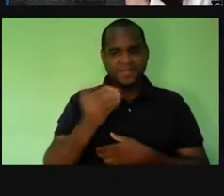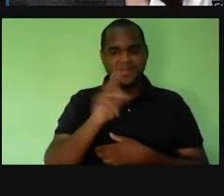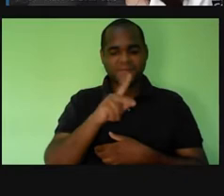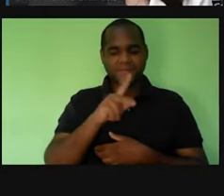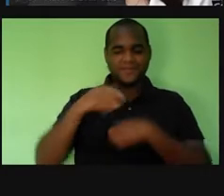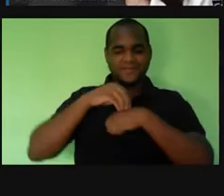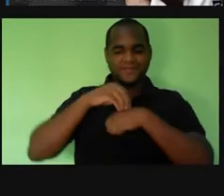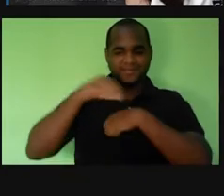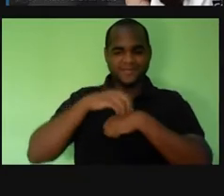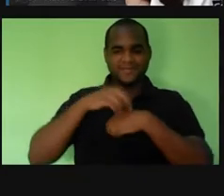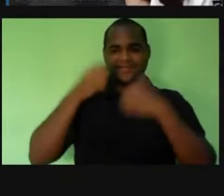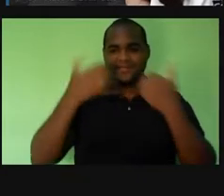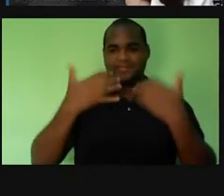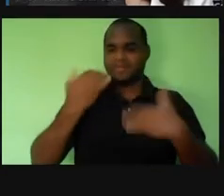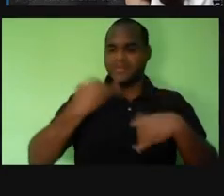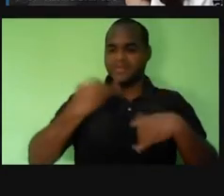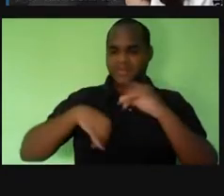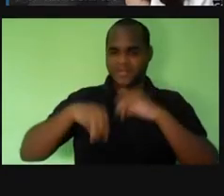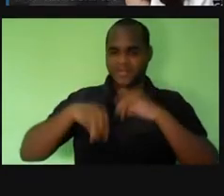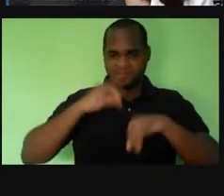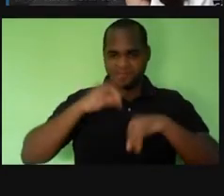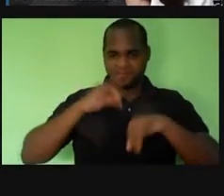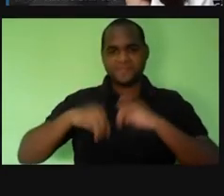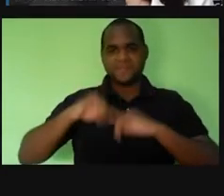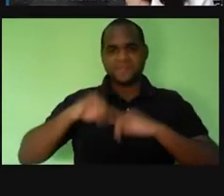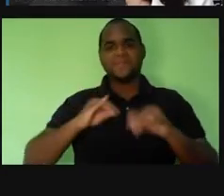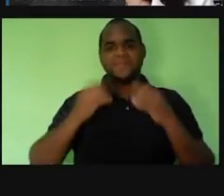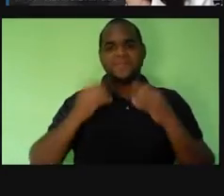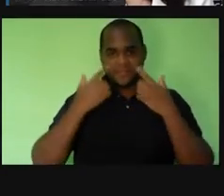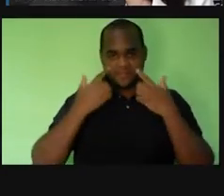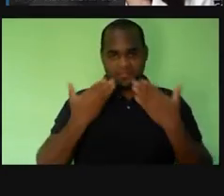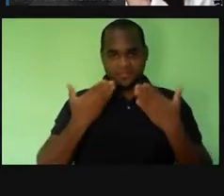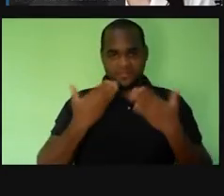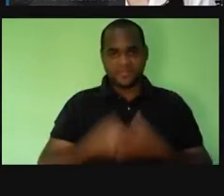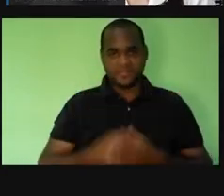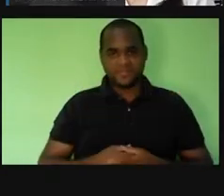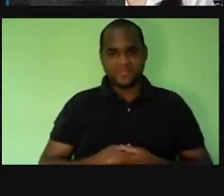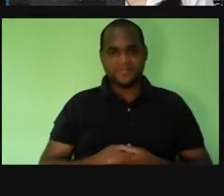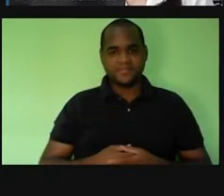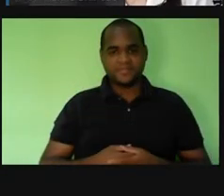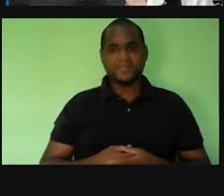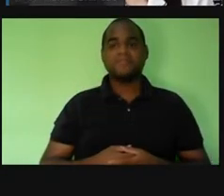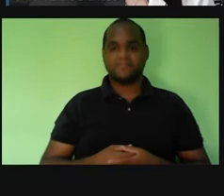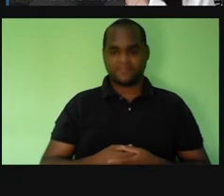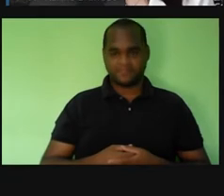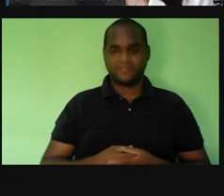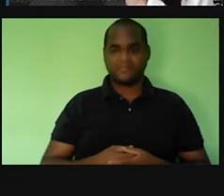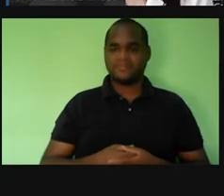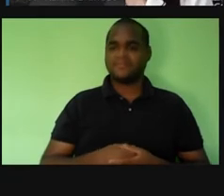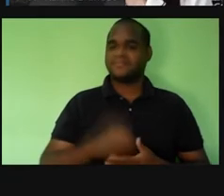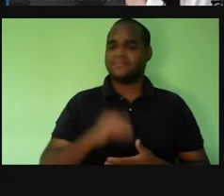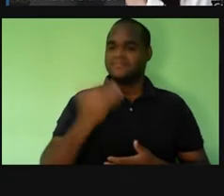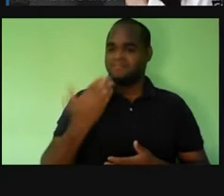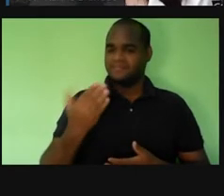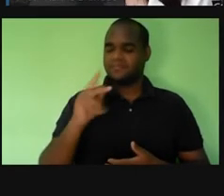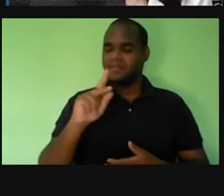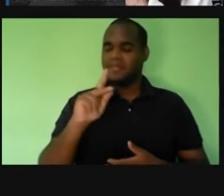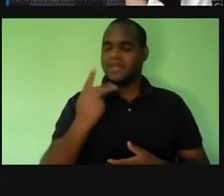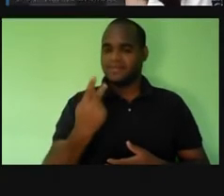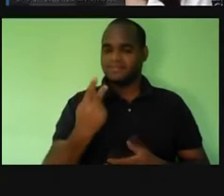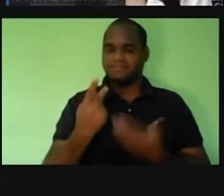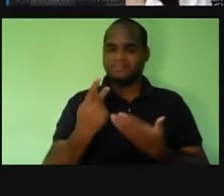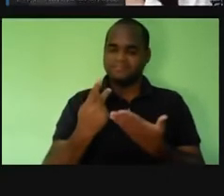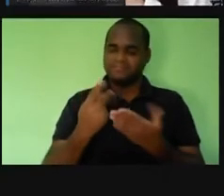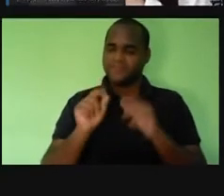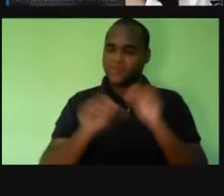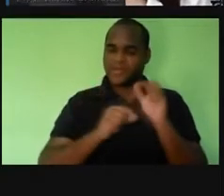simulação de química, Certo? Sobre o pH, tá? A gente vai simular